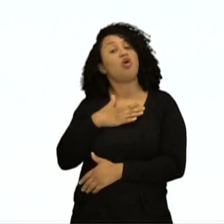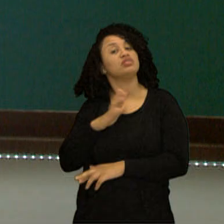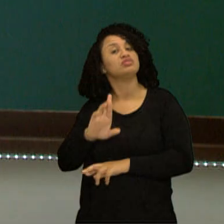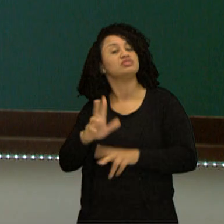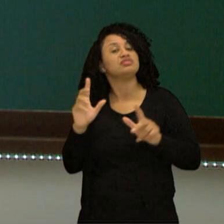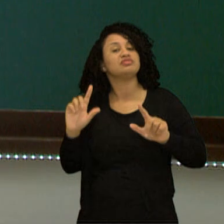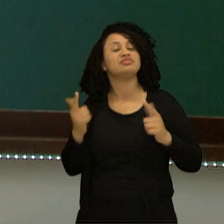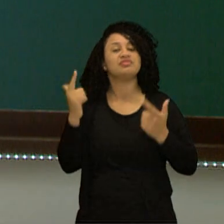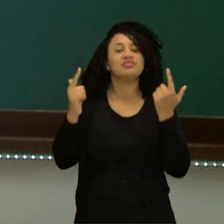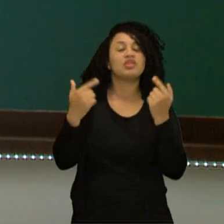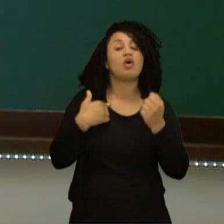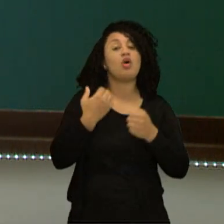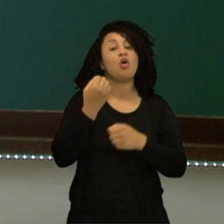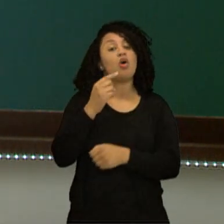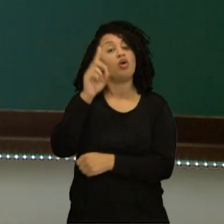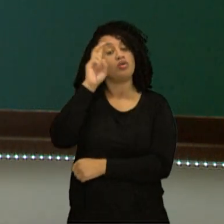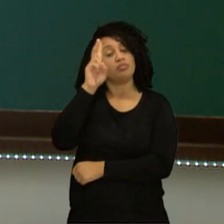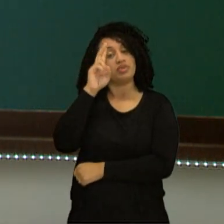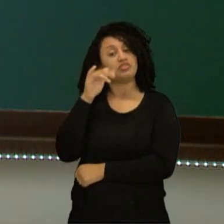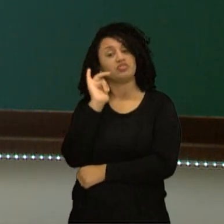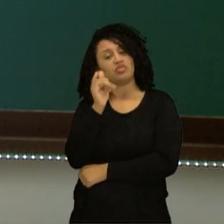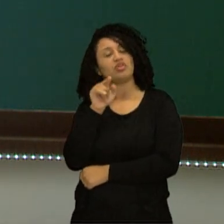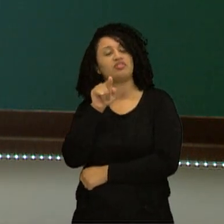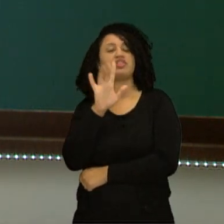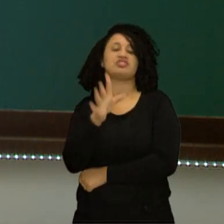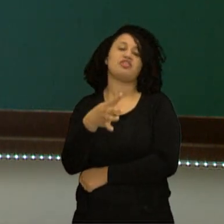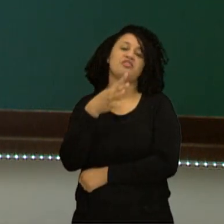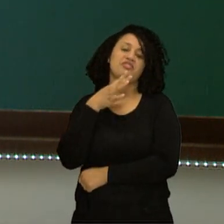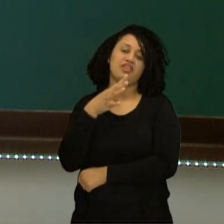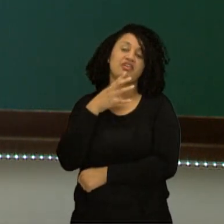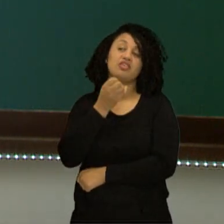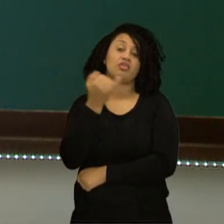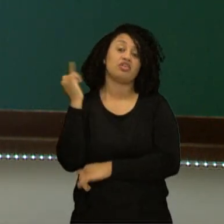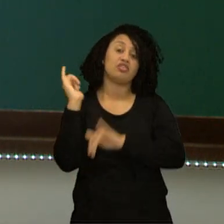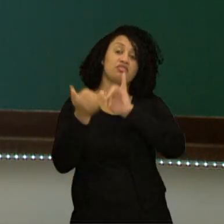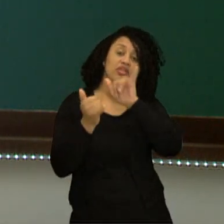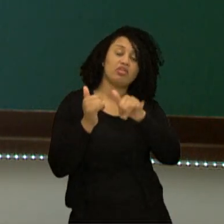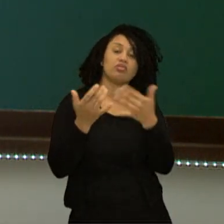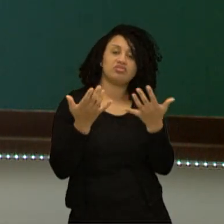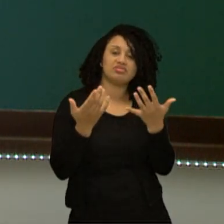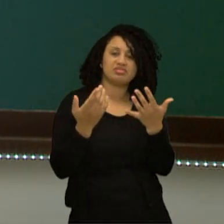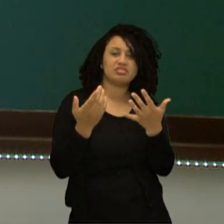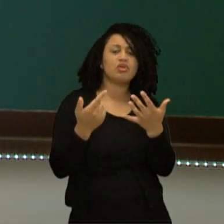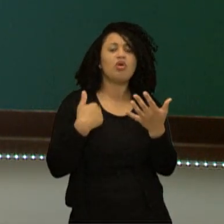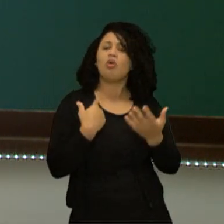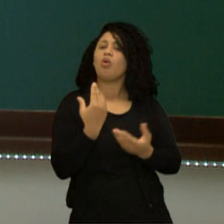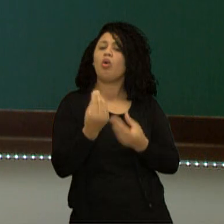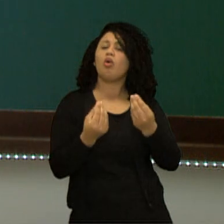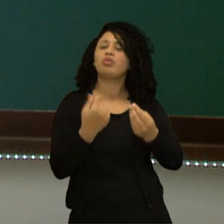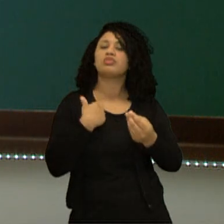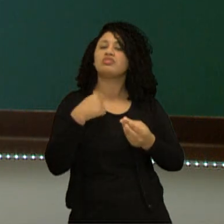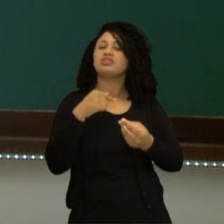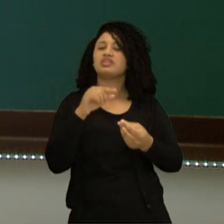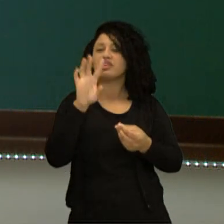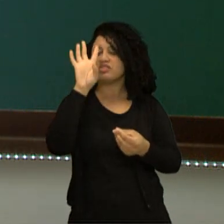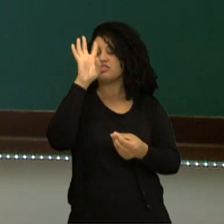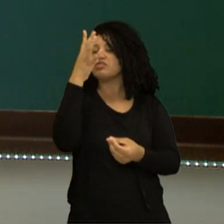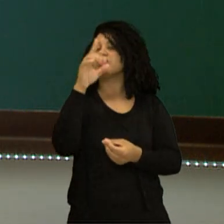Ou é sobre uma história que você já ouviu falar, alguém já te contou? Como é que é a sua decisão na hora de escolher um livro?